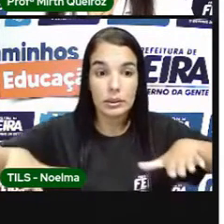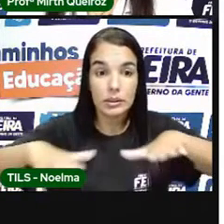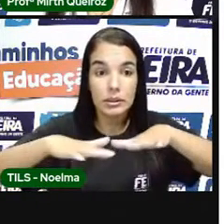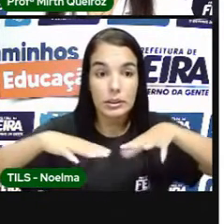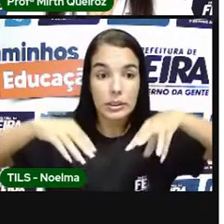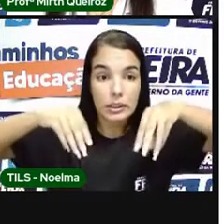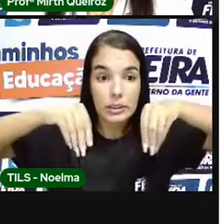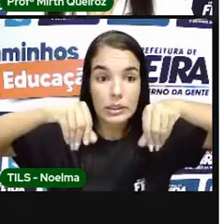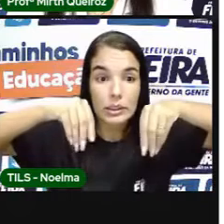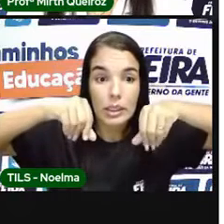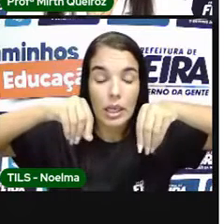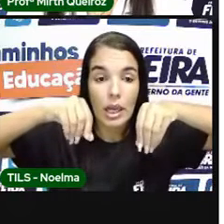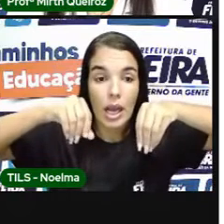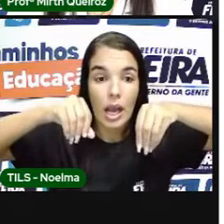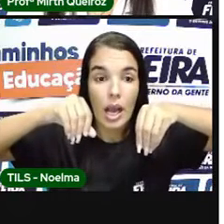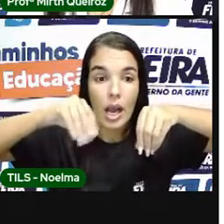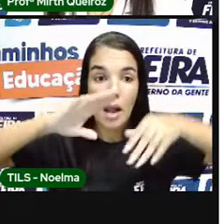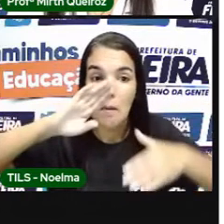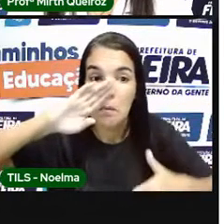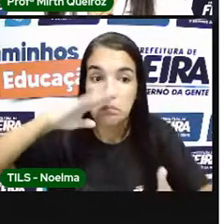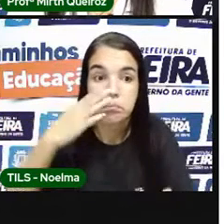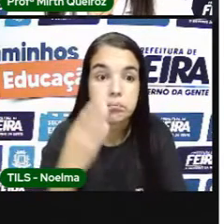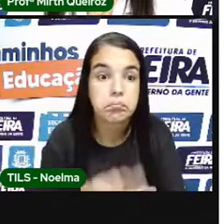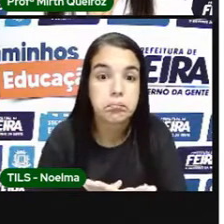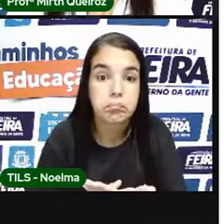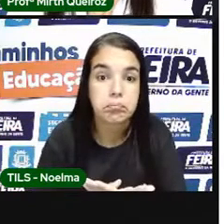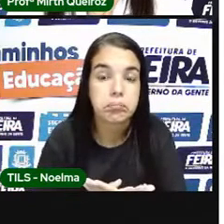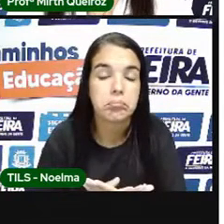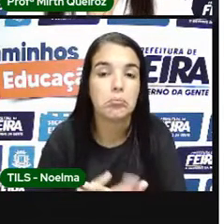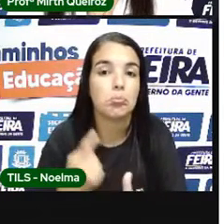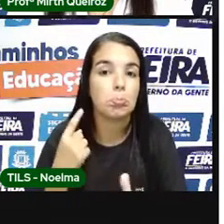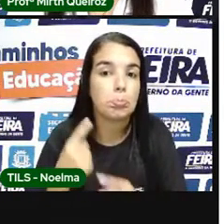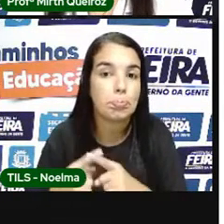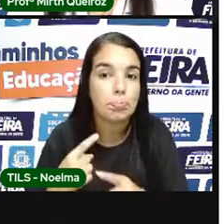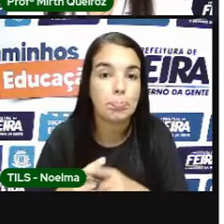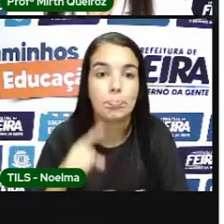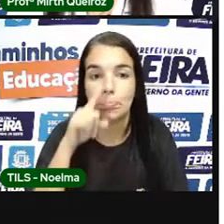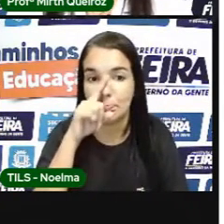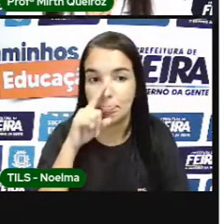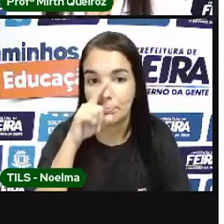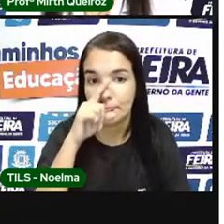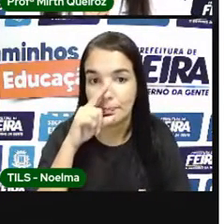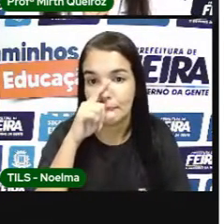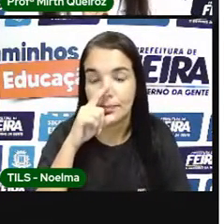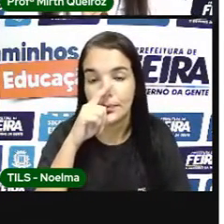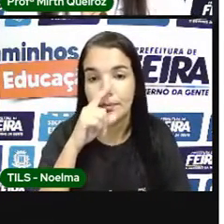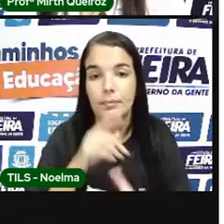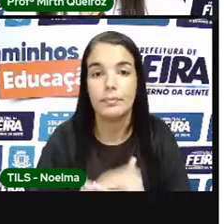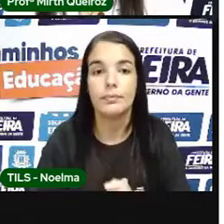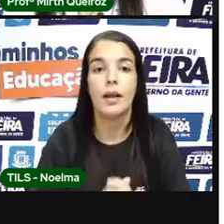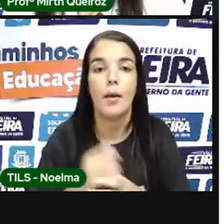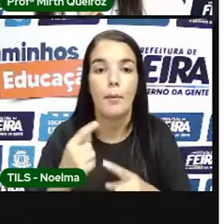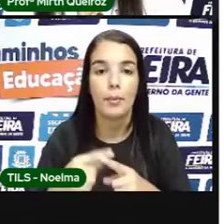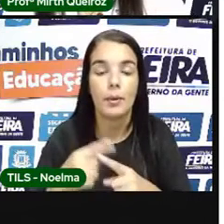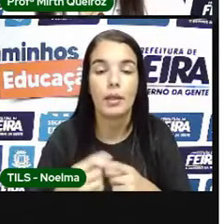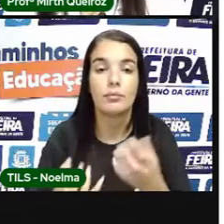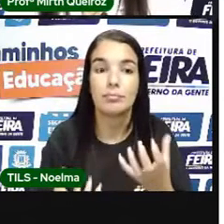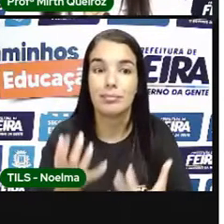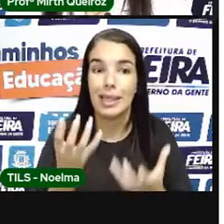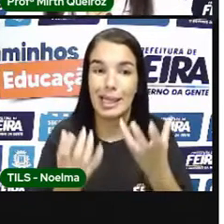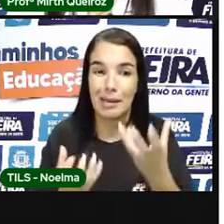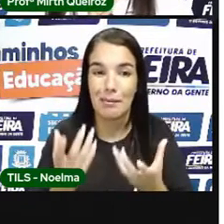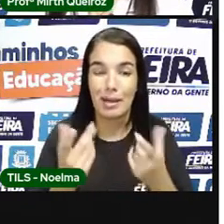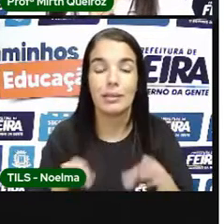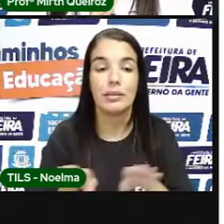Florestal Onde nós temos Matas De 12,2 milhões Se deram Pelo quê? Pelos incêndios